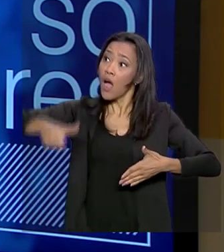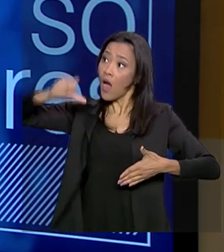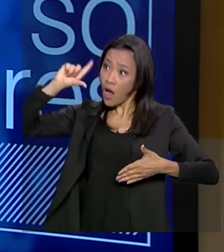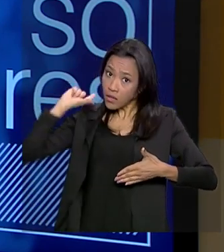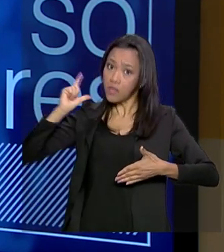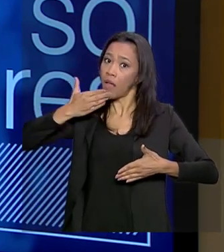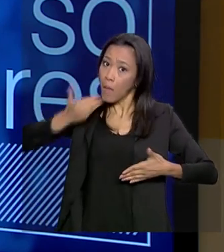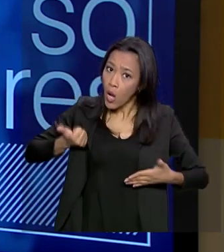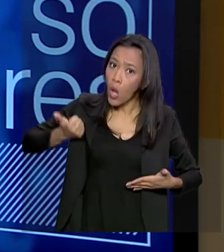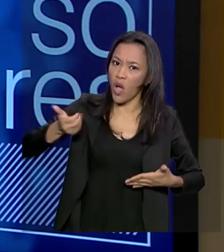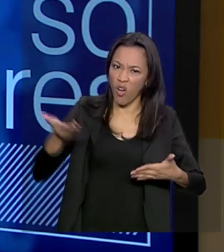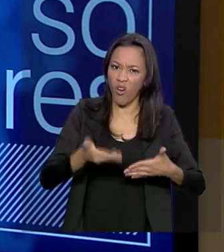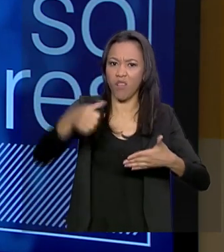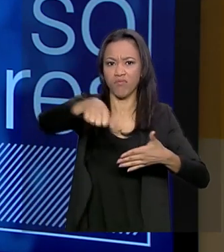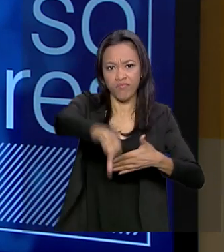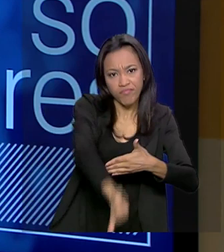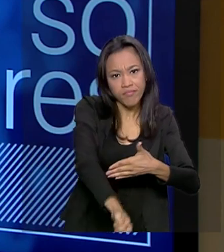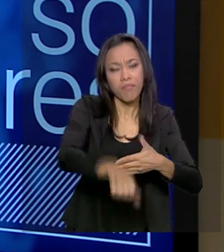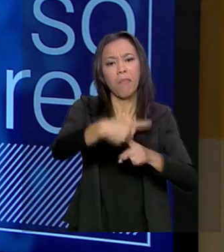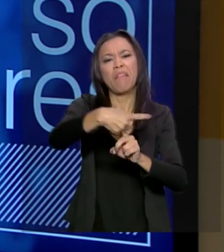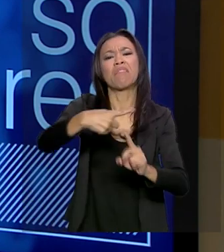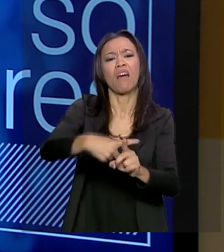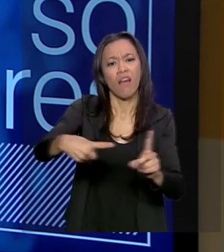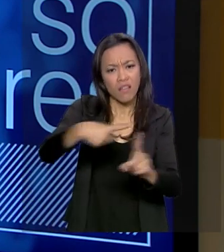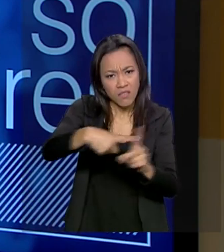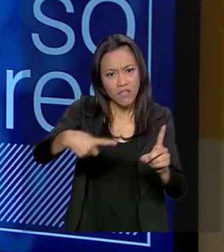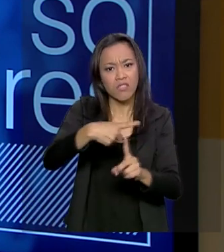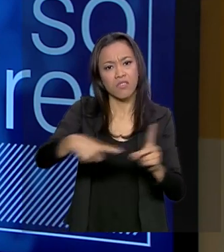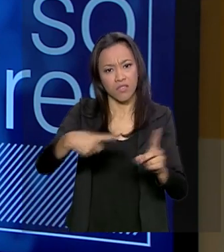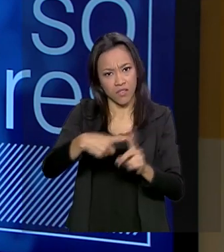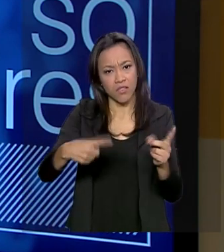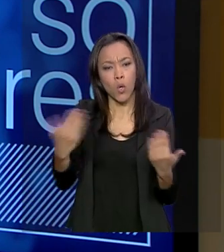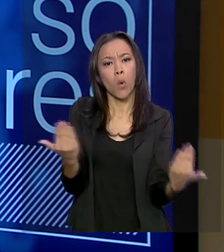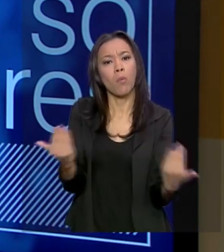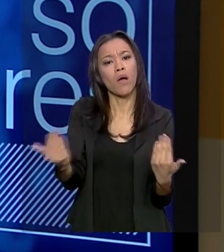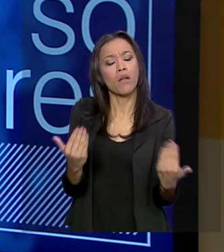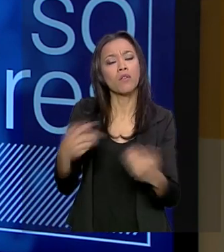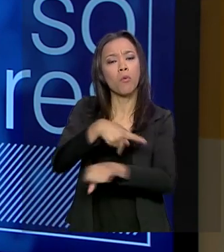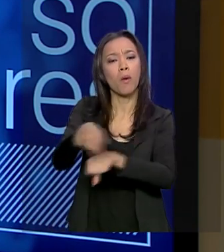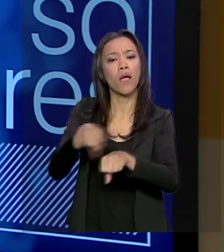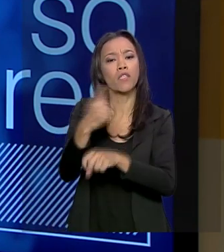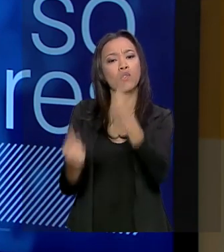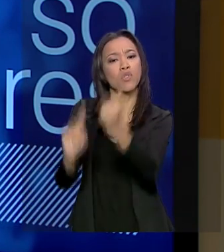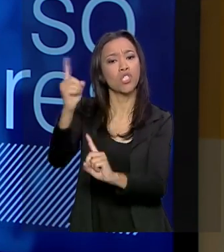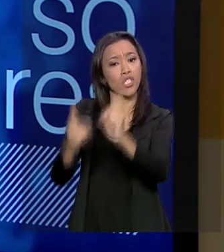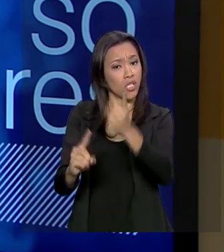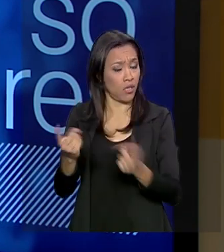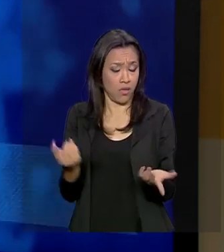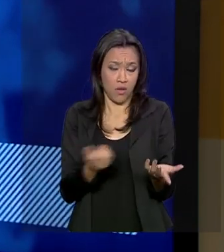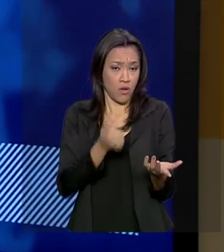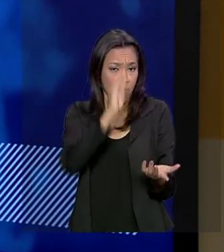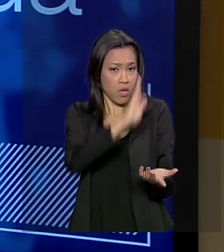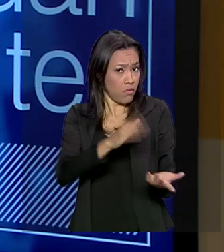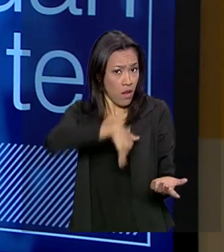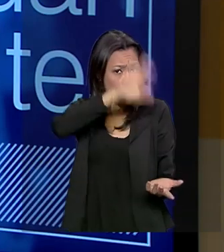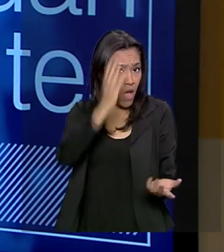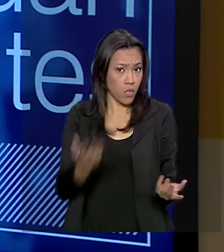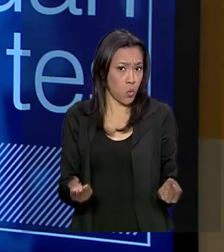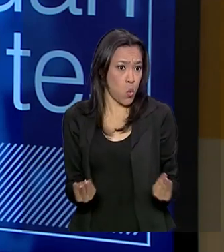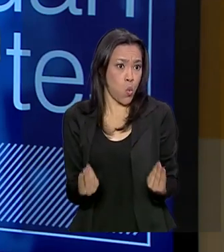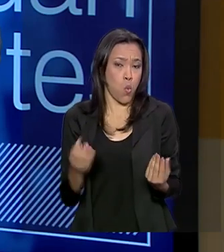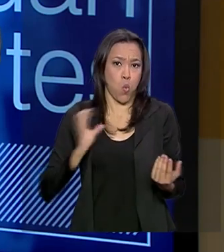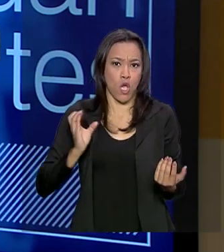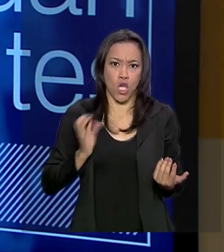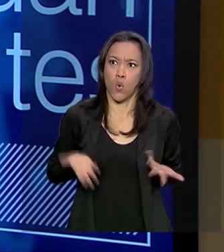feita. A nossa renda per capita hoje é metade da renda per capita do Chile. O Brasil sempre foi mais rico que o Chile. Então, alguma coisa errada foi feita.